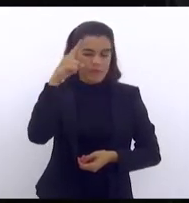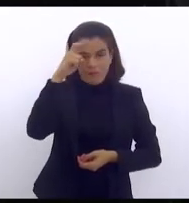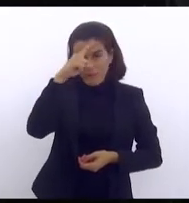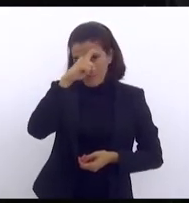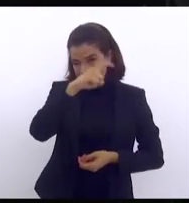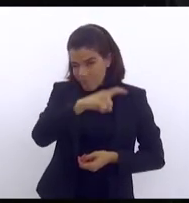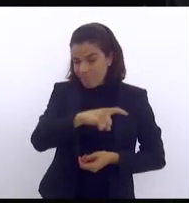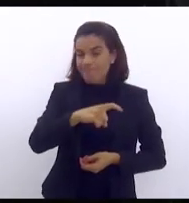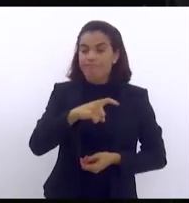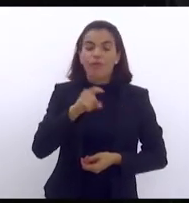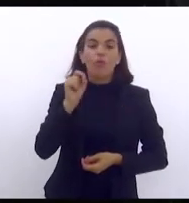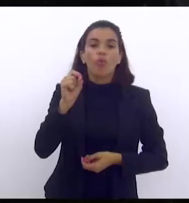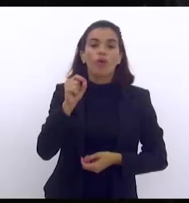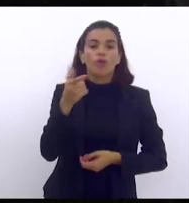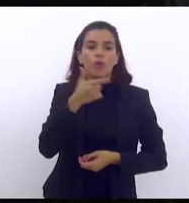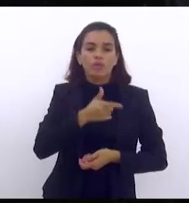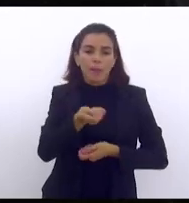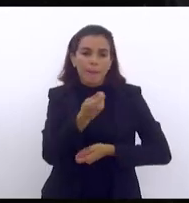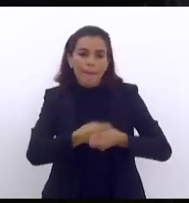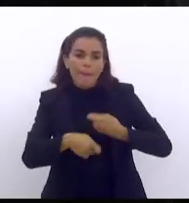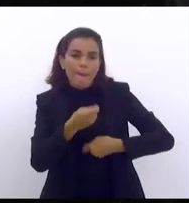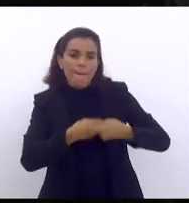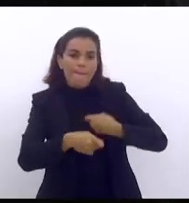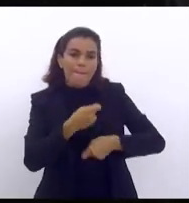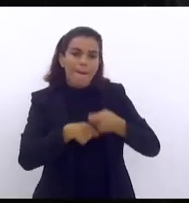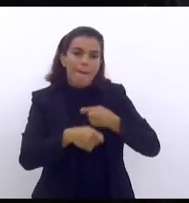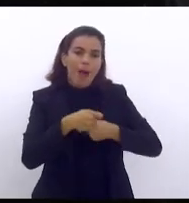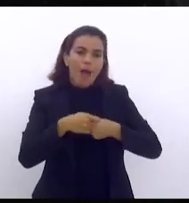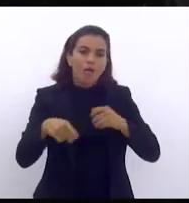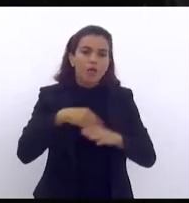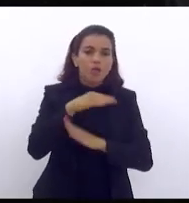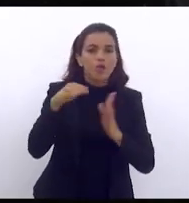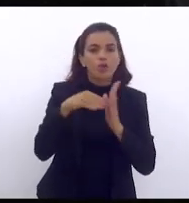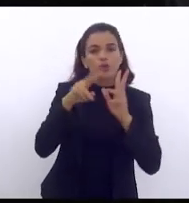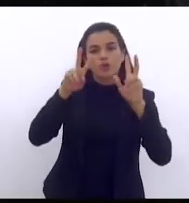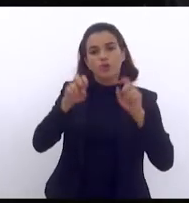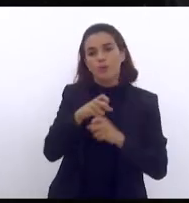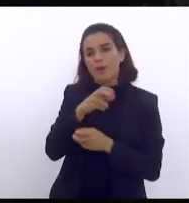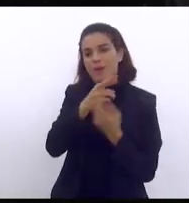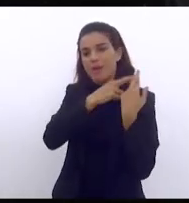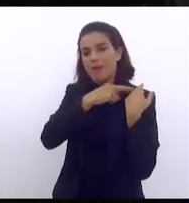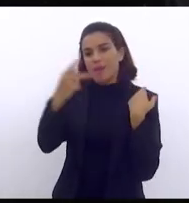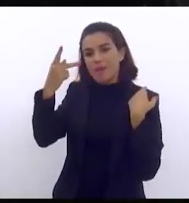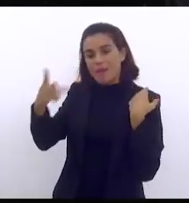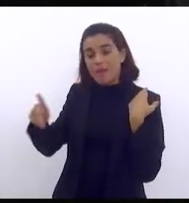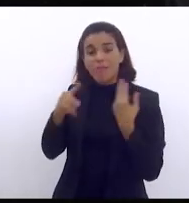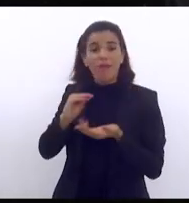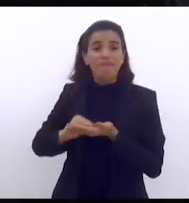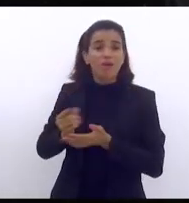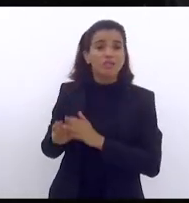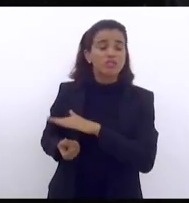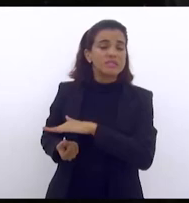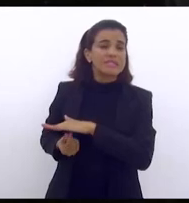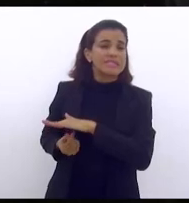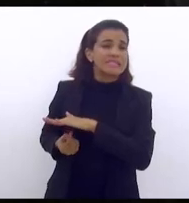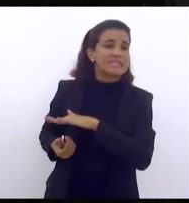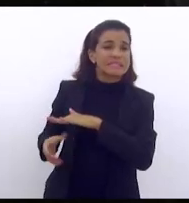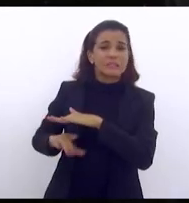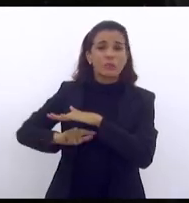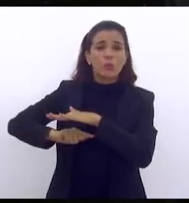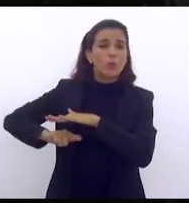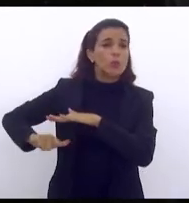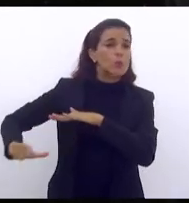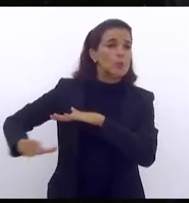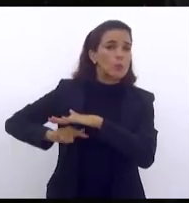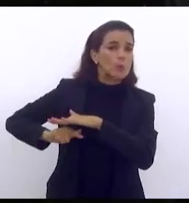de gerir o que está sob a responsabilidade dele porque está faltando dinheiro no caixa que